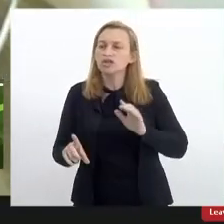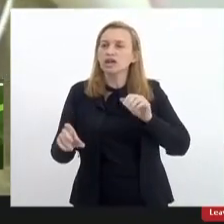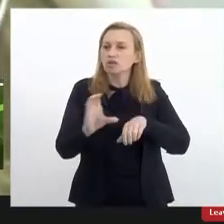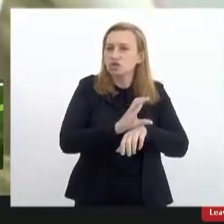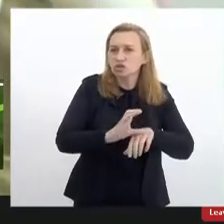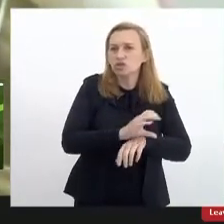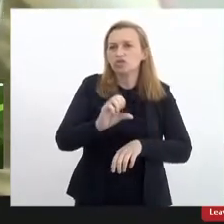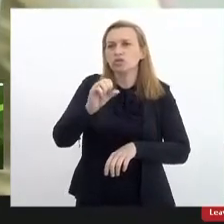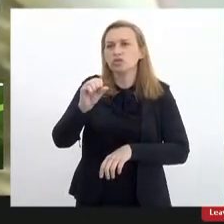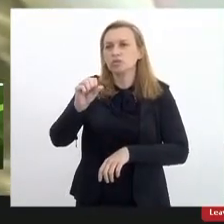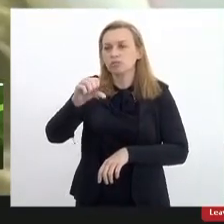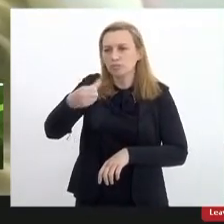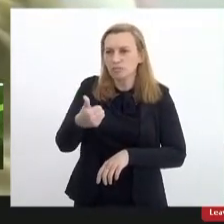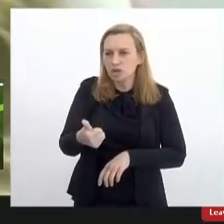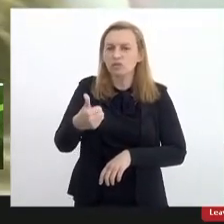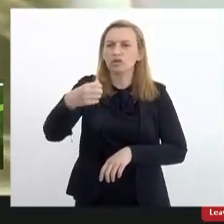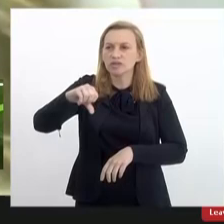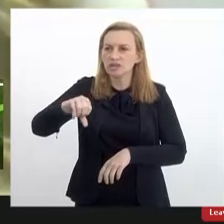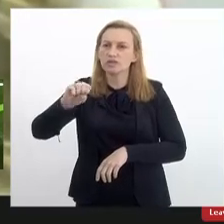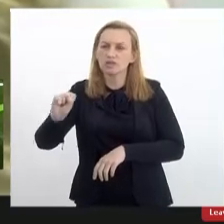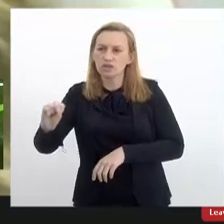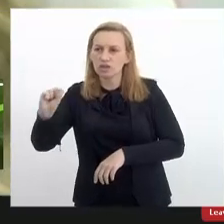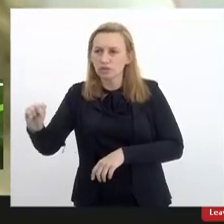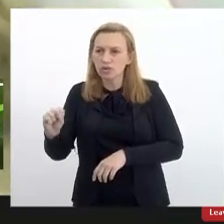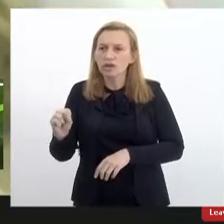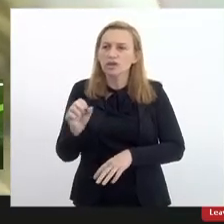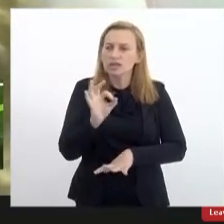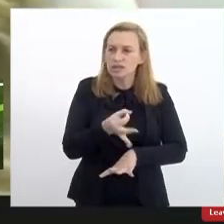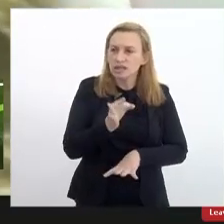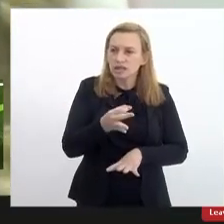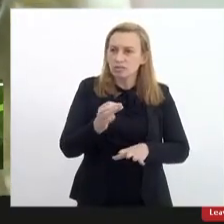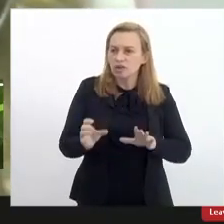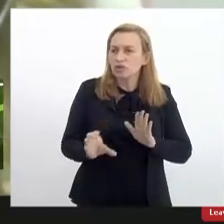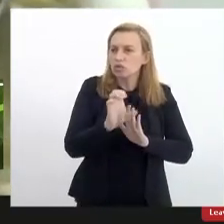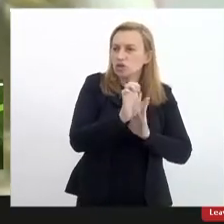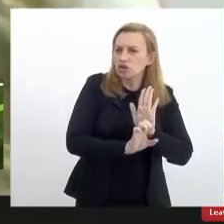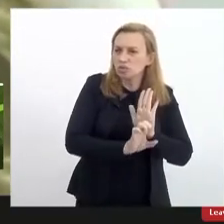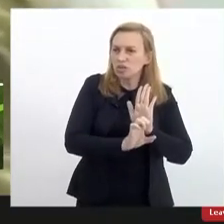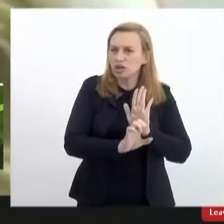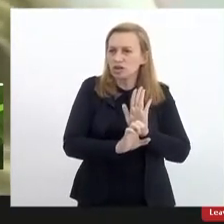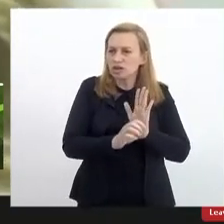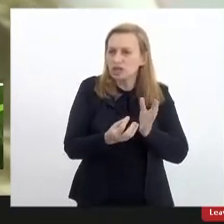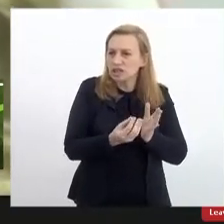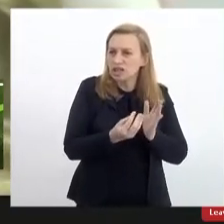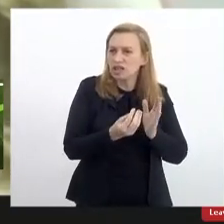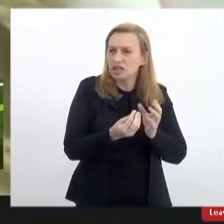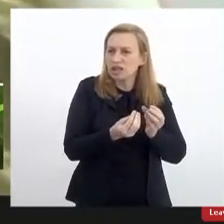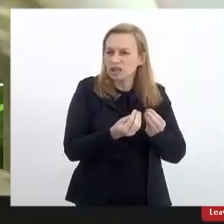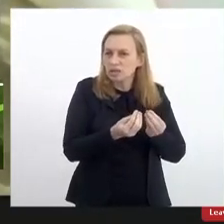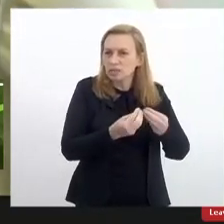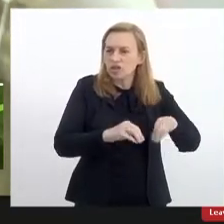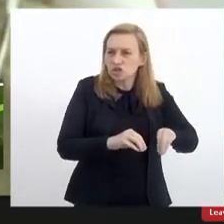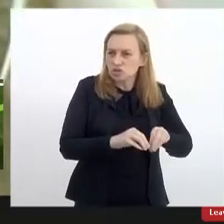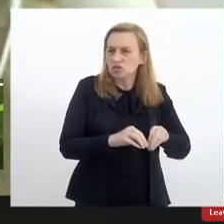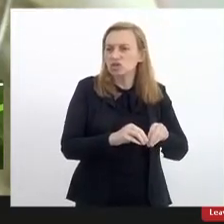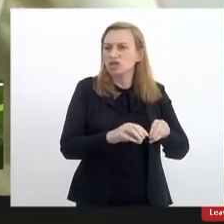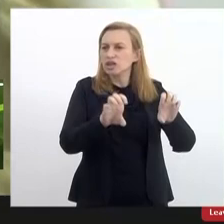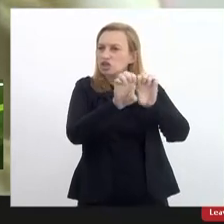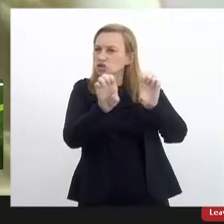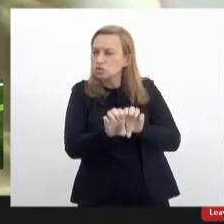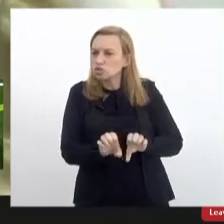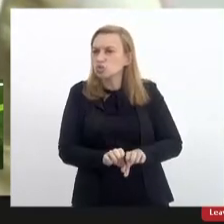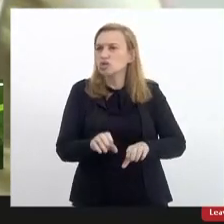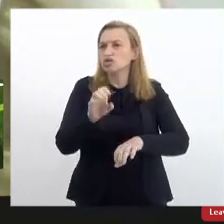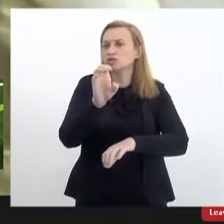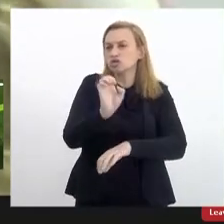1988 que vem sistematicamente com emendas que engessam, desmontam e privatizam a estrutura pública do